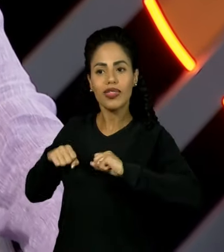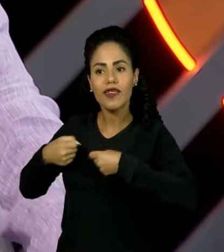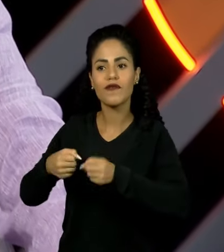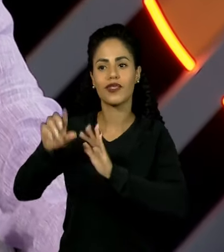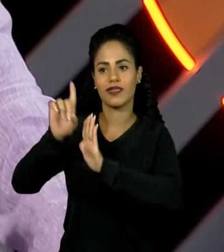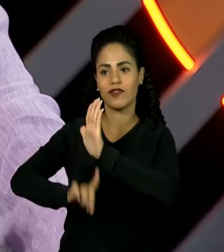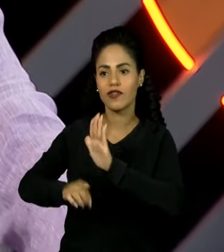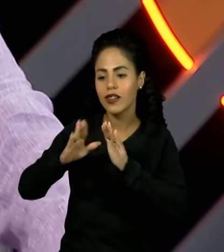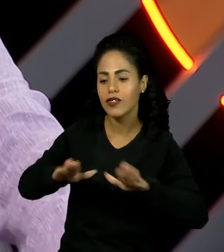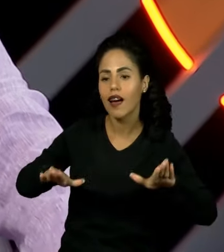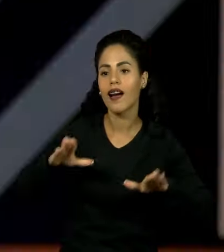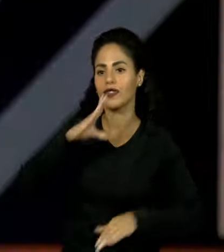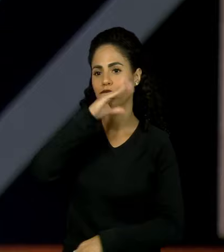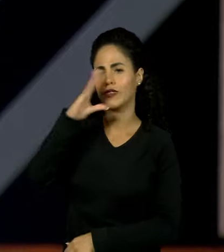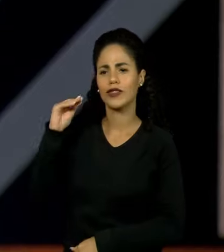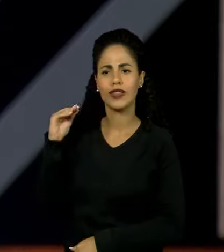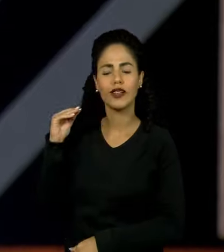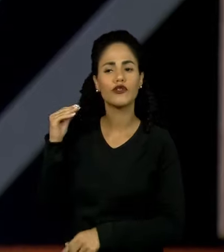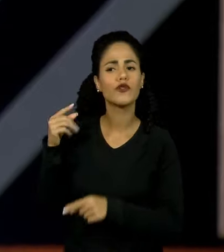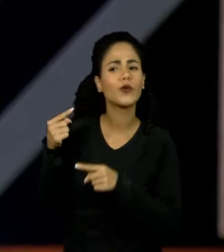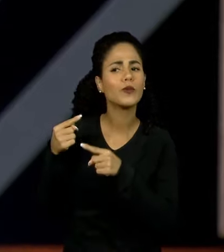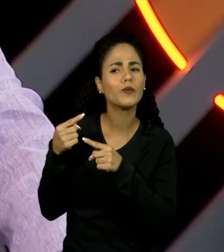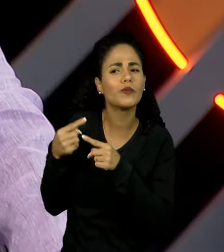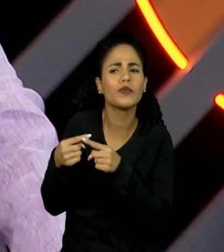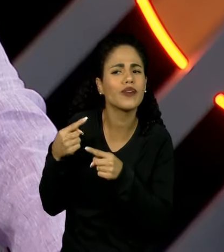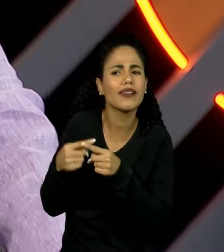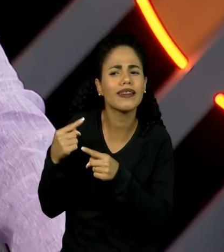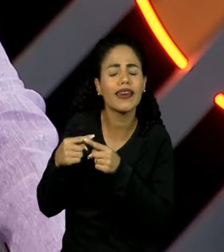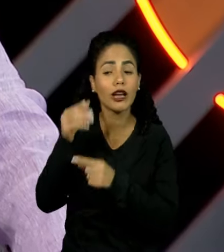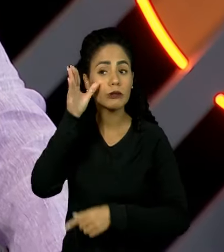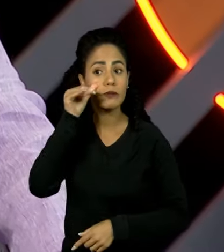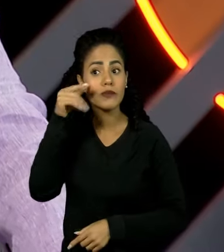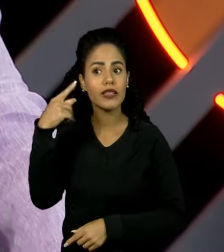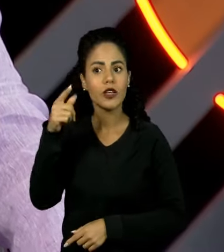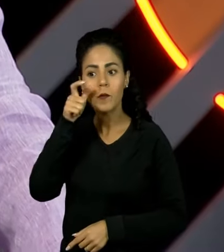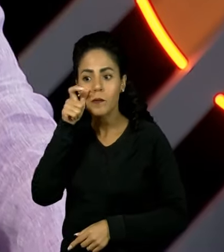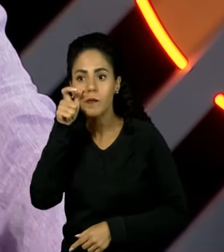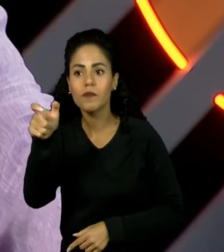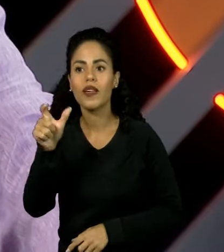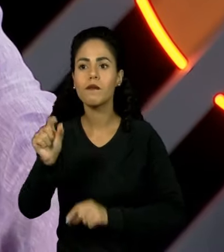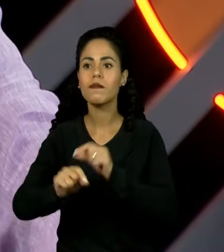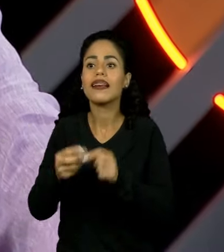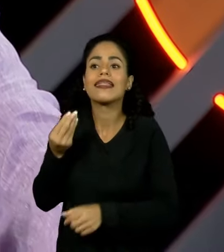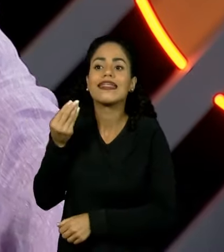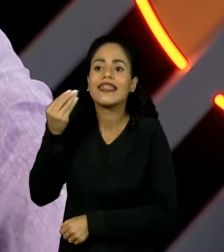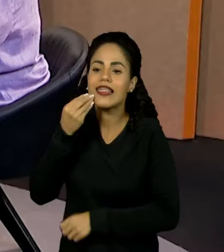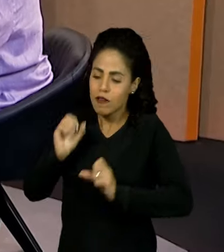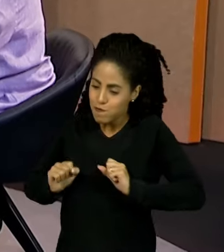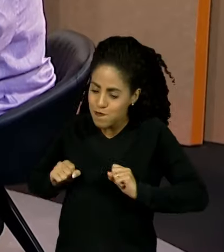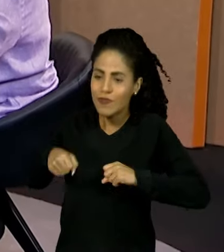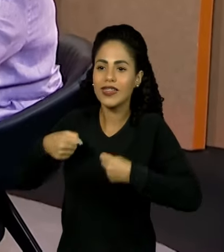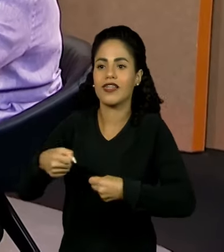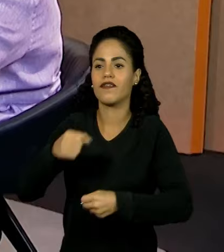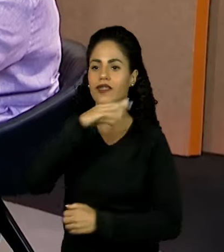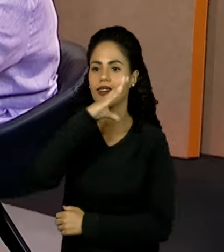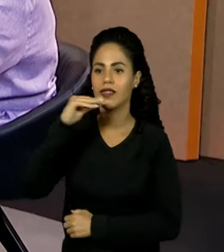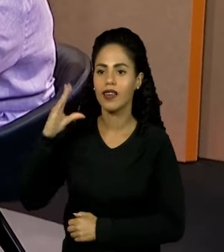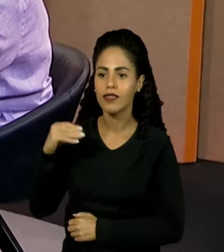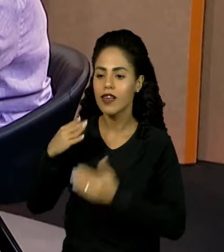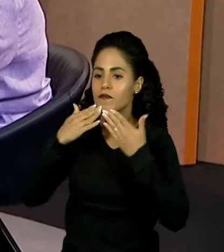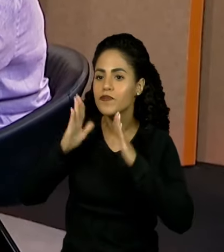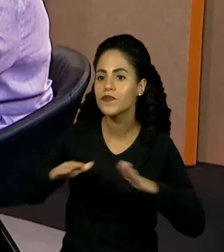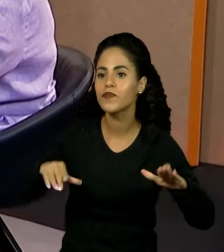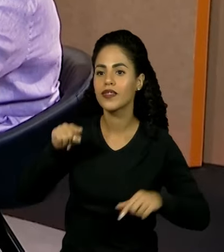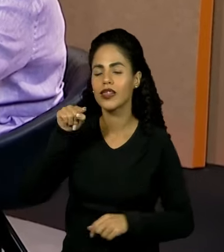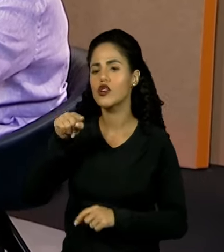direitos da criança e do adolescente. O que despertou esse seu olhar pra essa questão tão importante